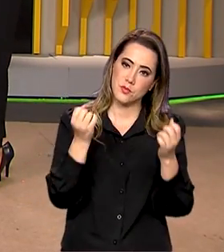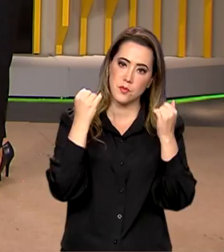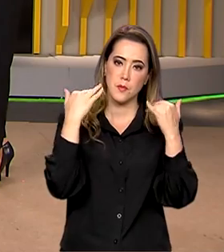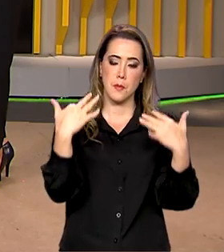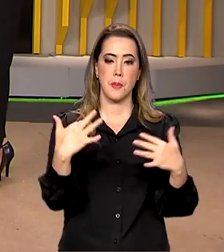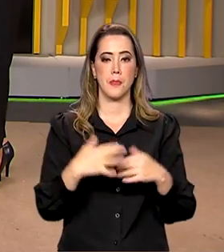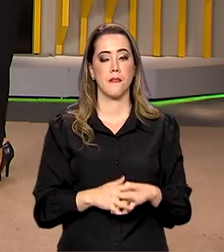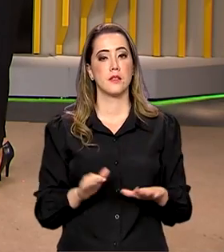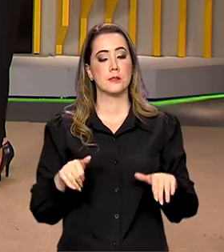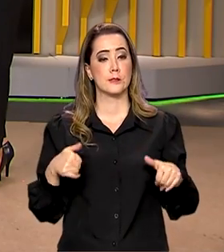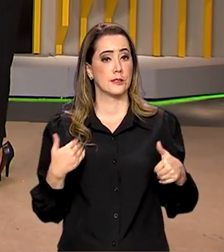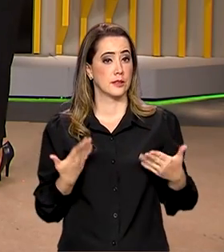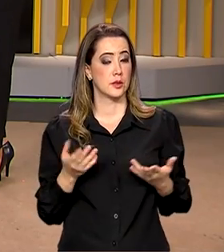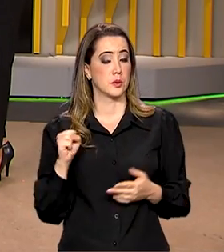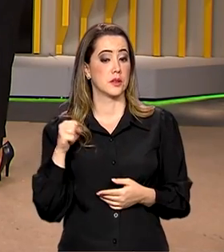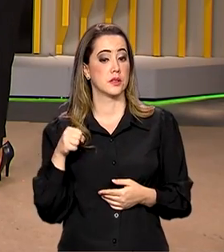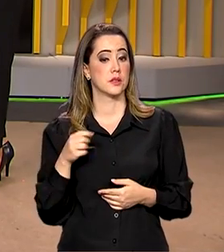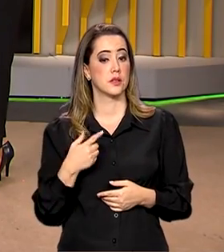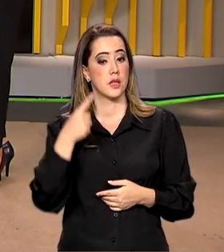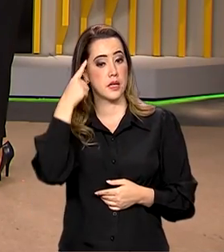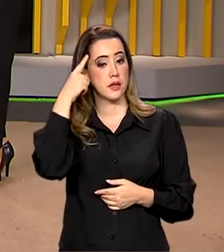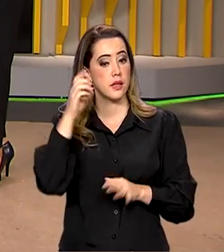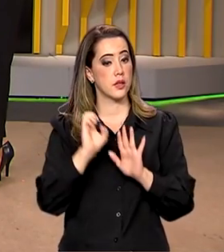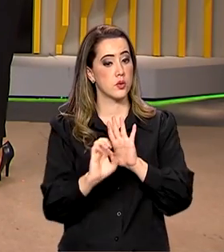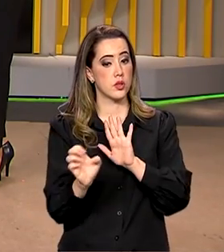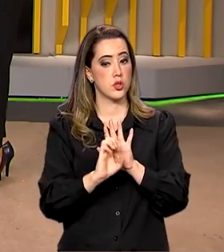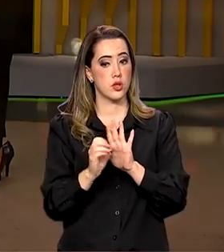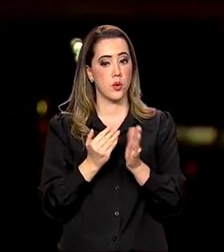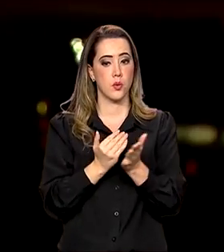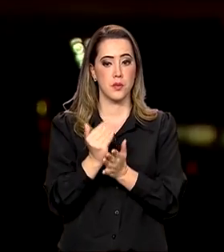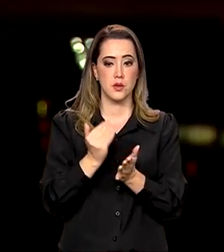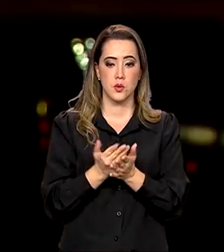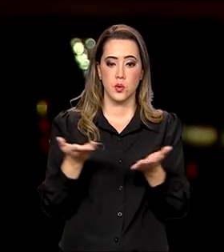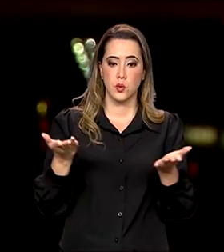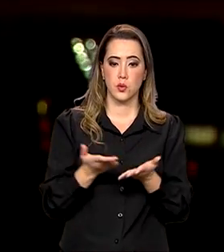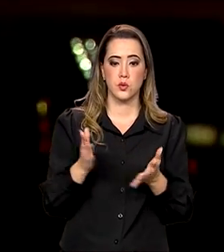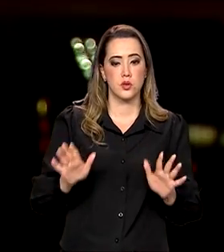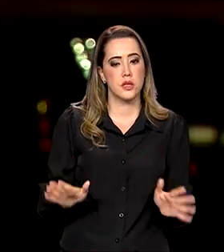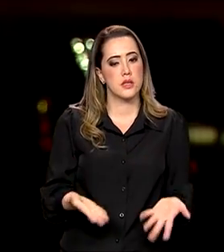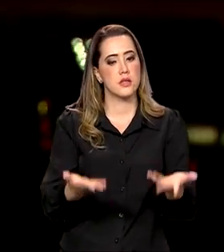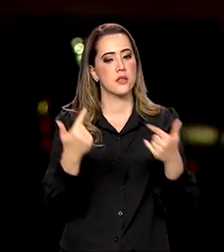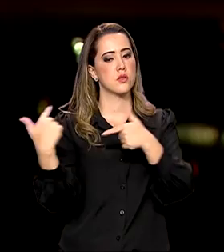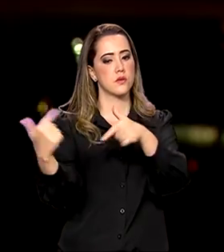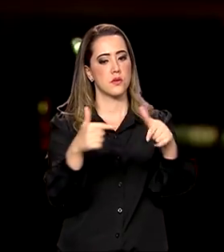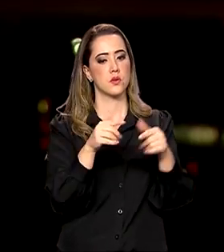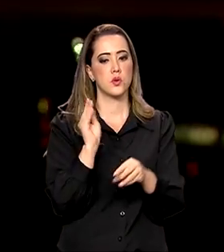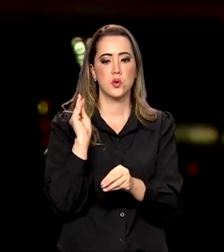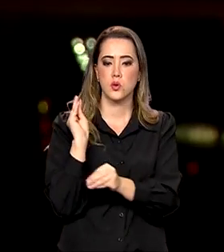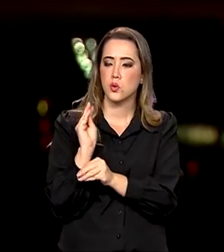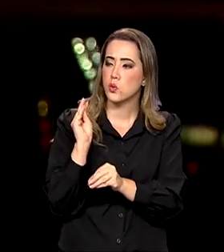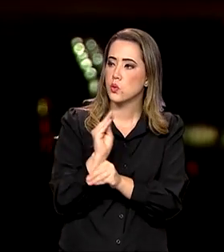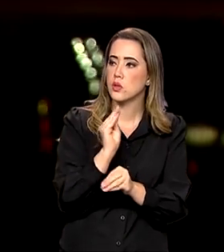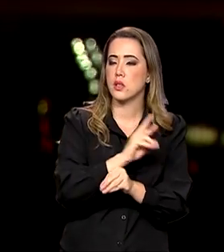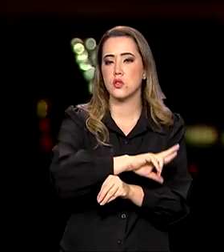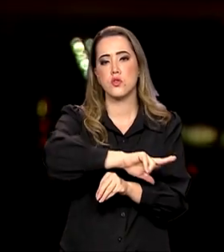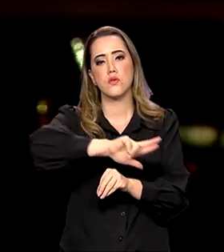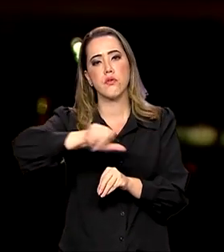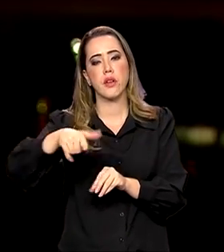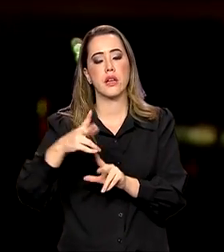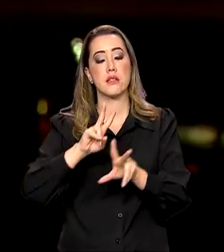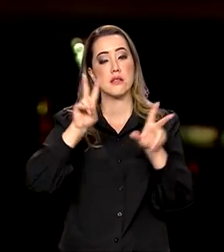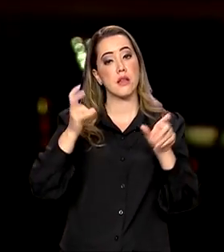assistem. Olha isso mesmo, a ideia do edital lançado hoje é incentivar ações que preservam as diversas manifestações